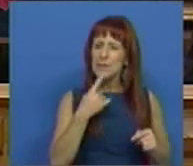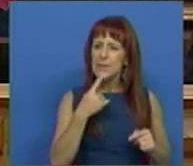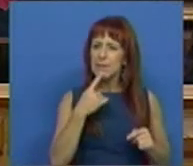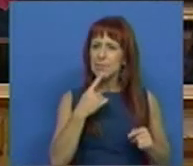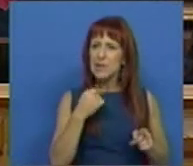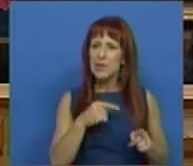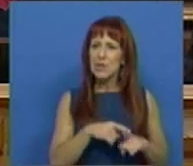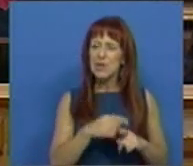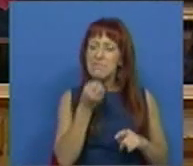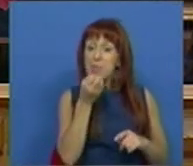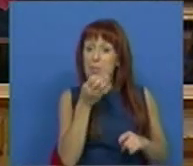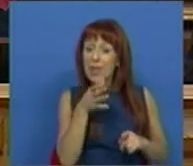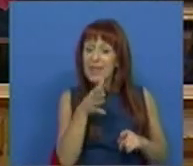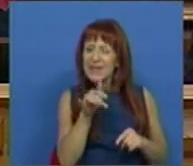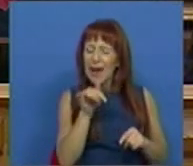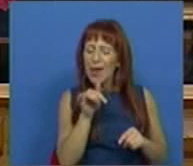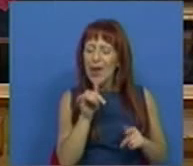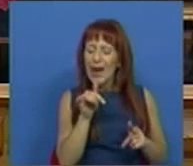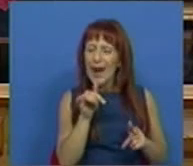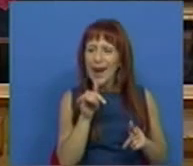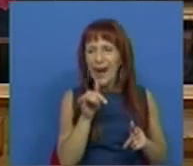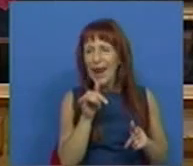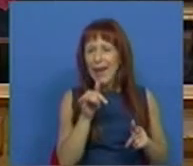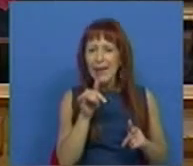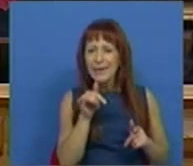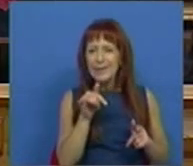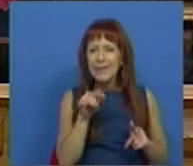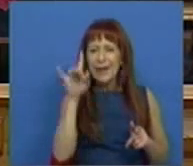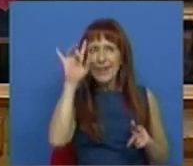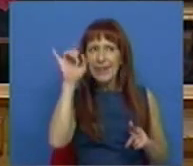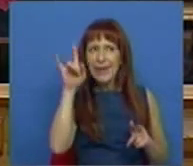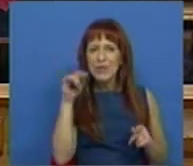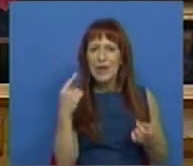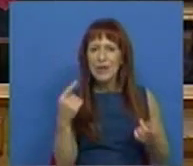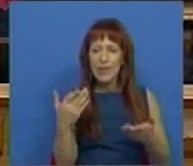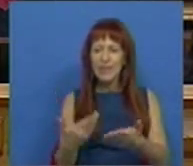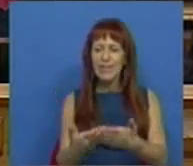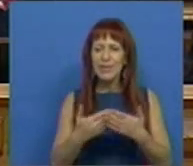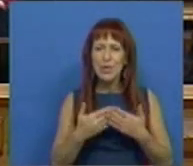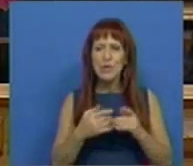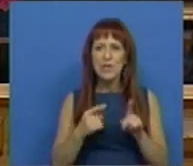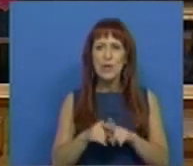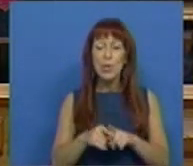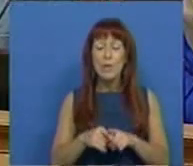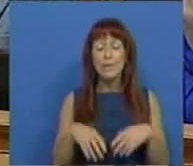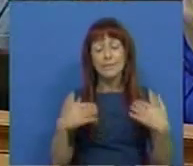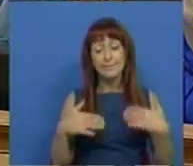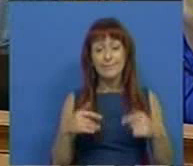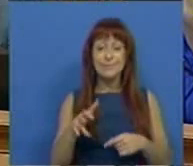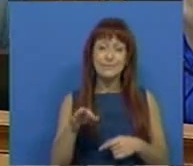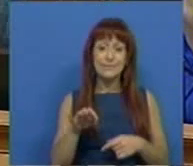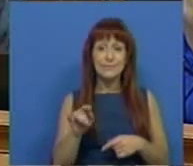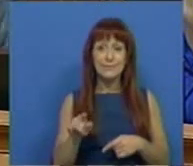a confissão que acabou por aqui fazer, que é esta ideia que aqui nos trouxe, que é cara ao Partido Socialista.